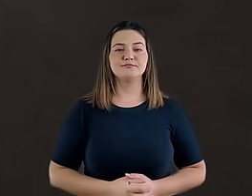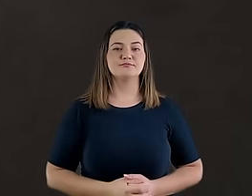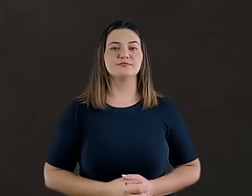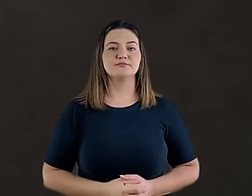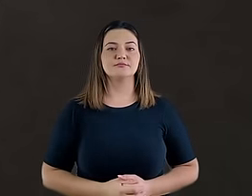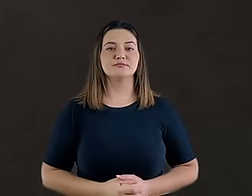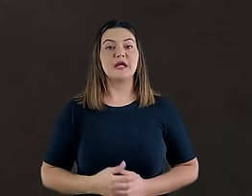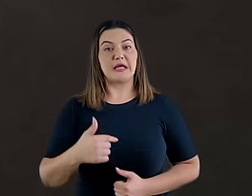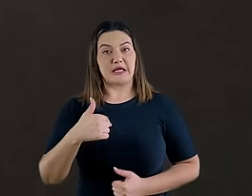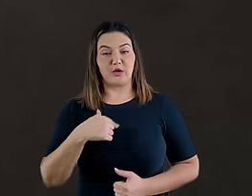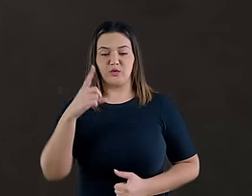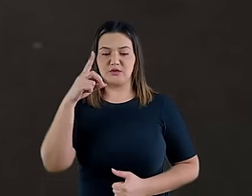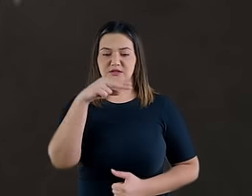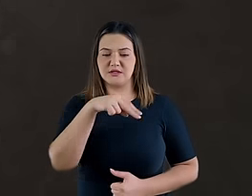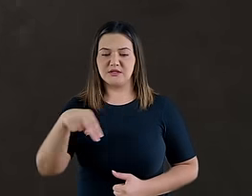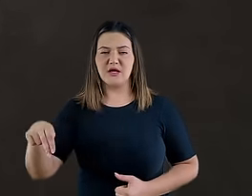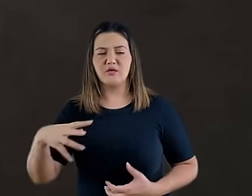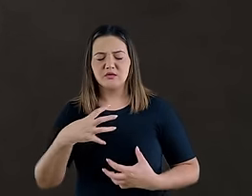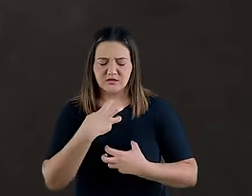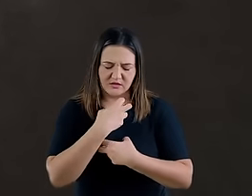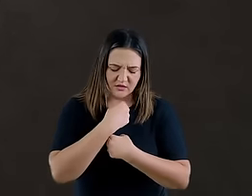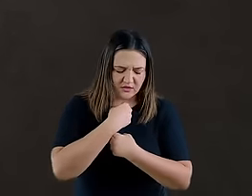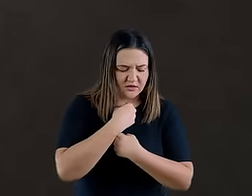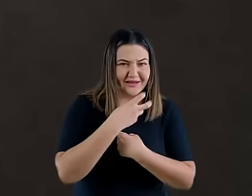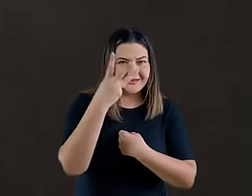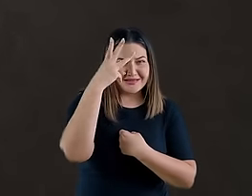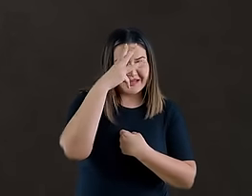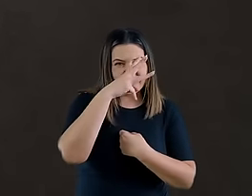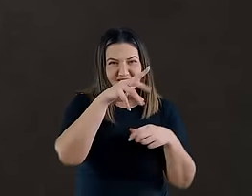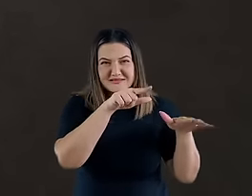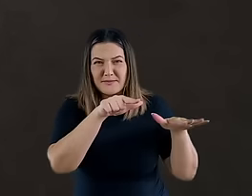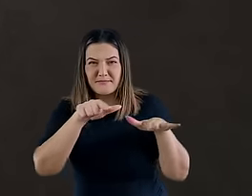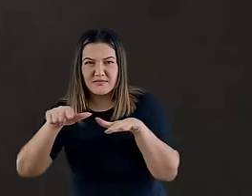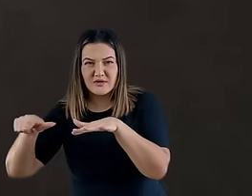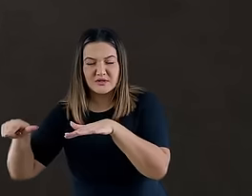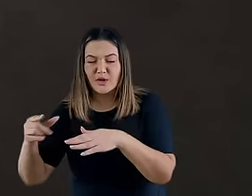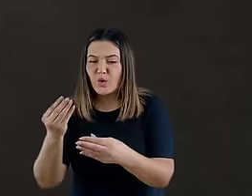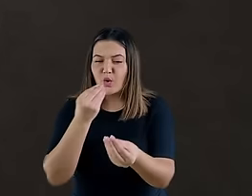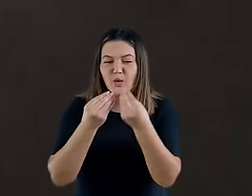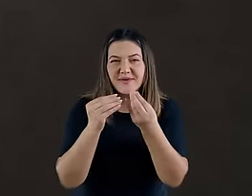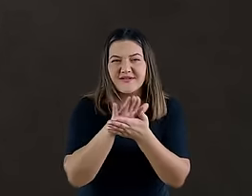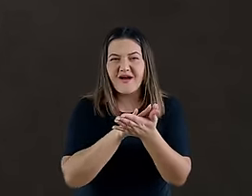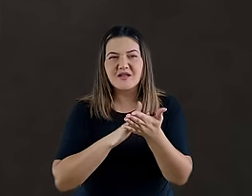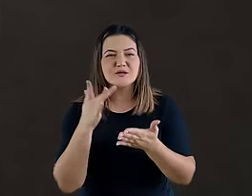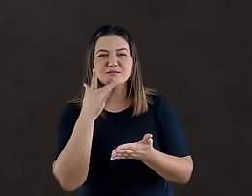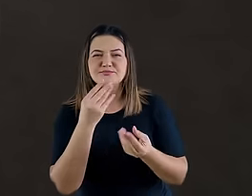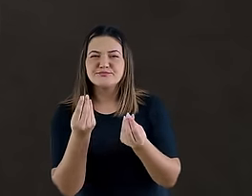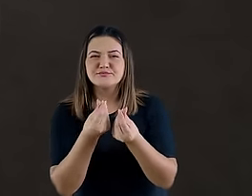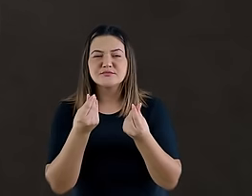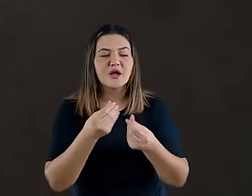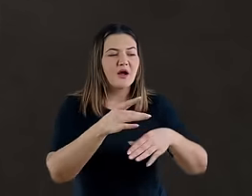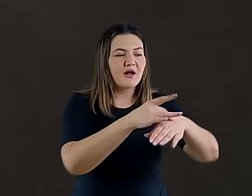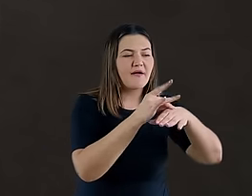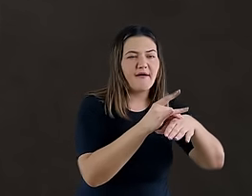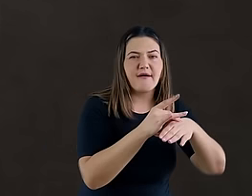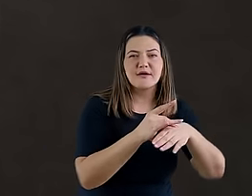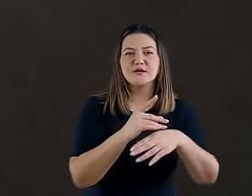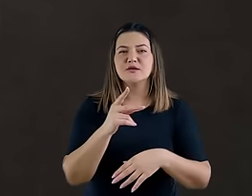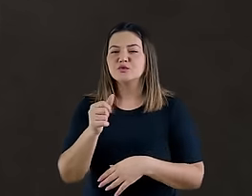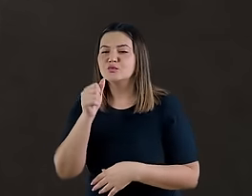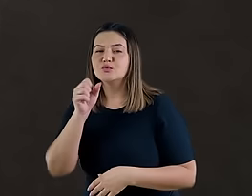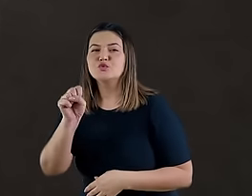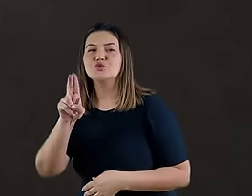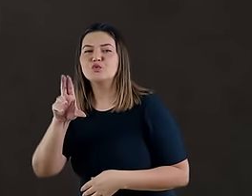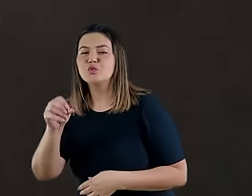Naqueles dias, eu, Daniel, fiquei de luto por três semanas, não comi nada que fosse saboroso, não provei carne nem vinho,